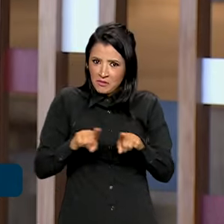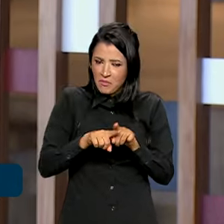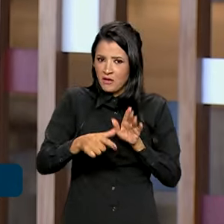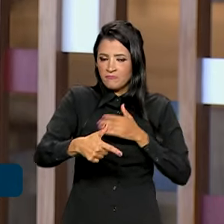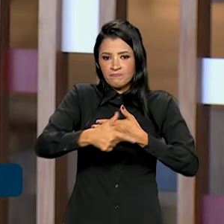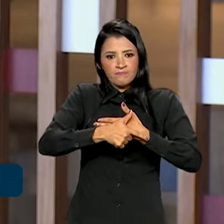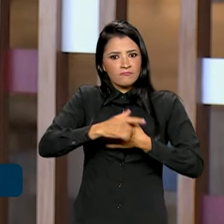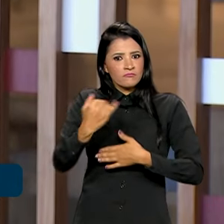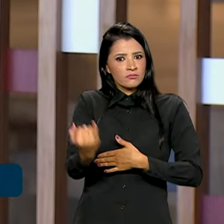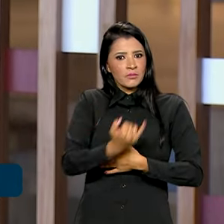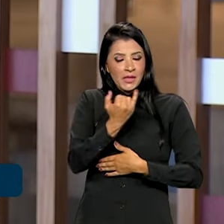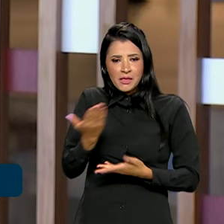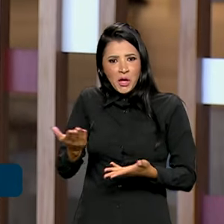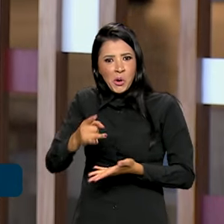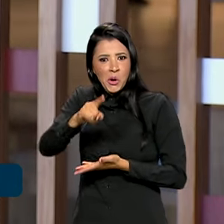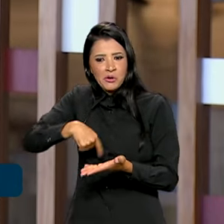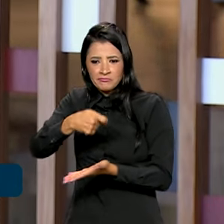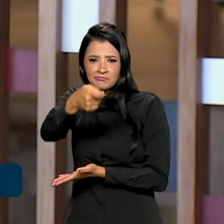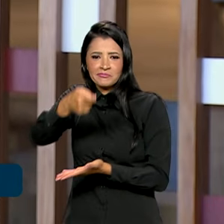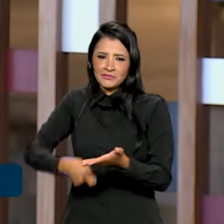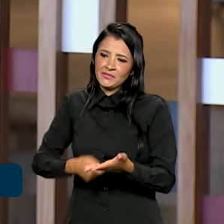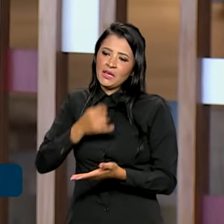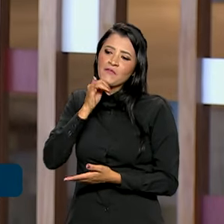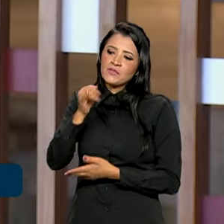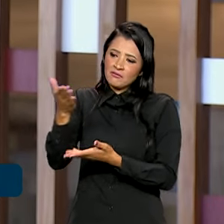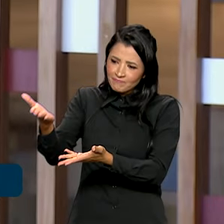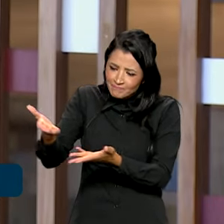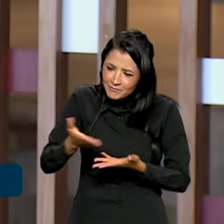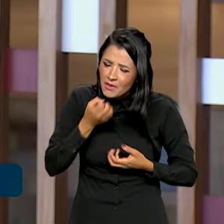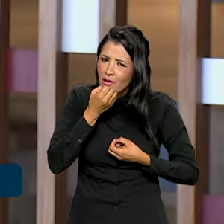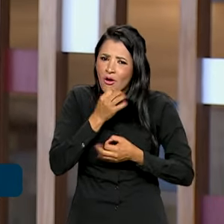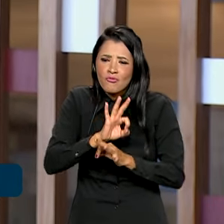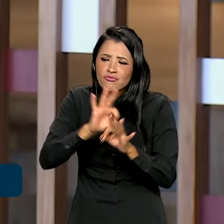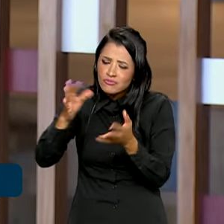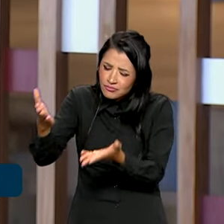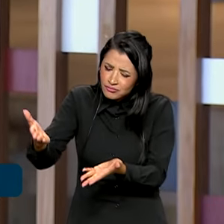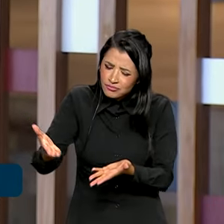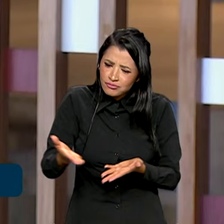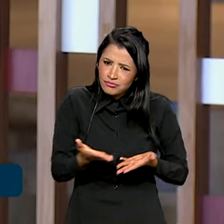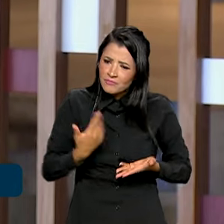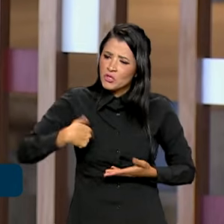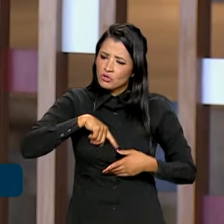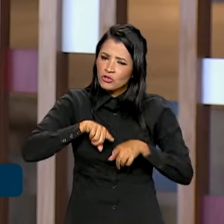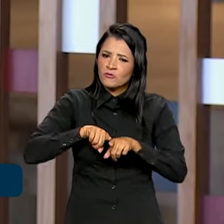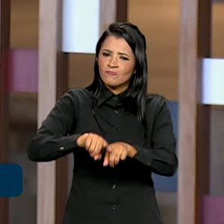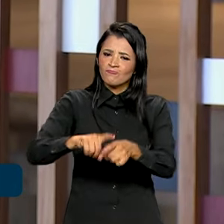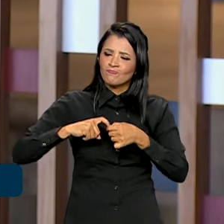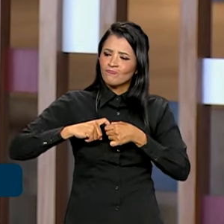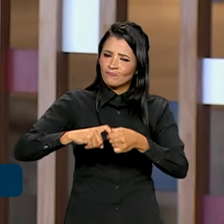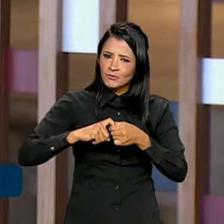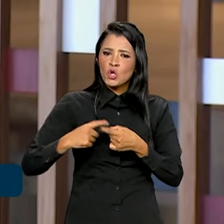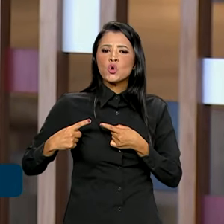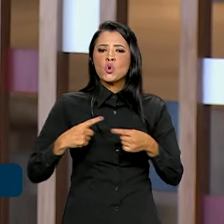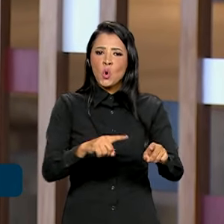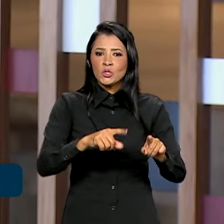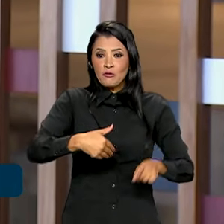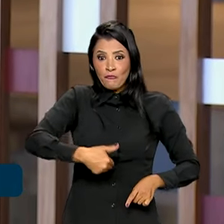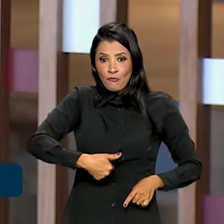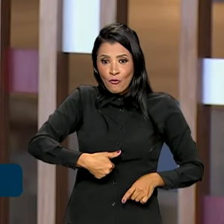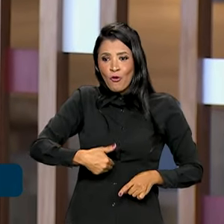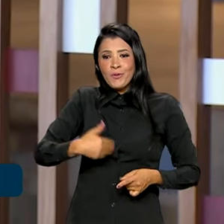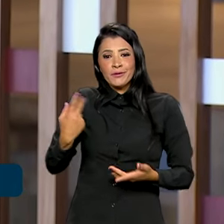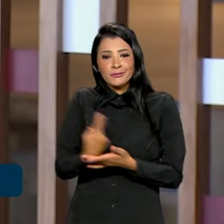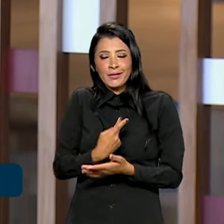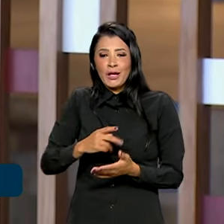agora essa assinatura dizer que a senhora seja muito bem-vinda e que somos parceiros no combate à fome no mundo,